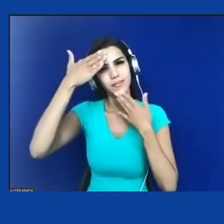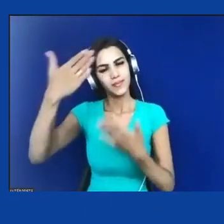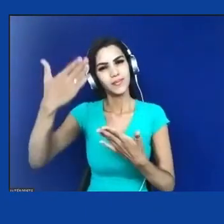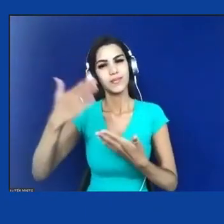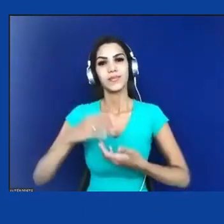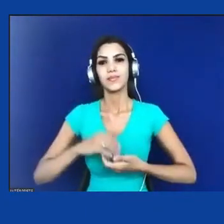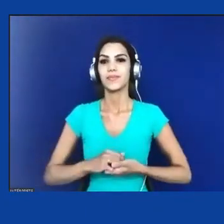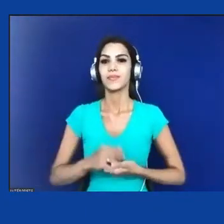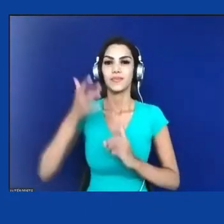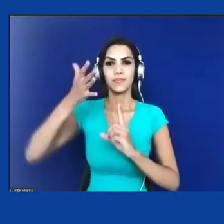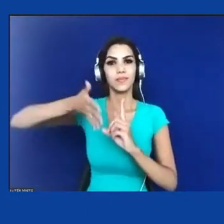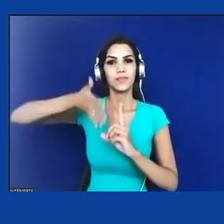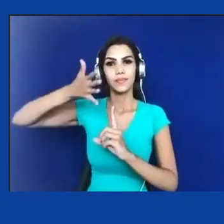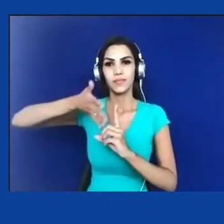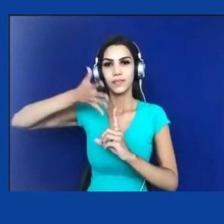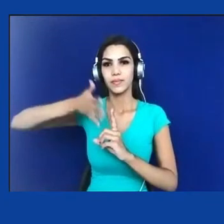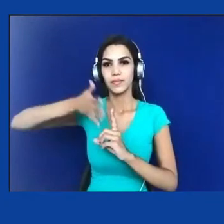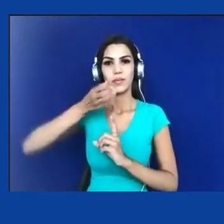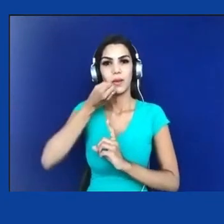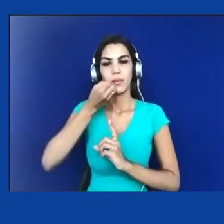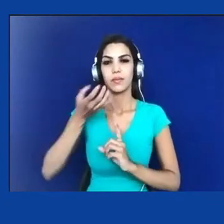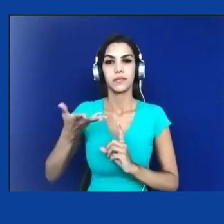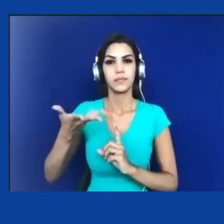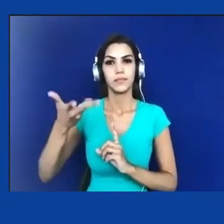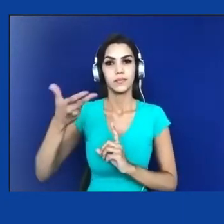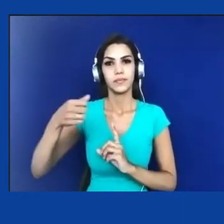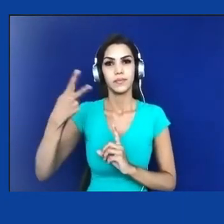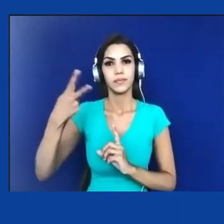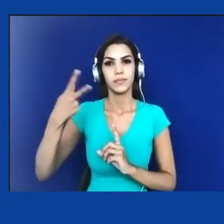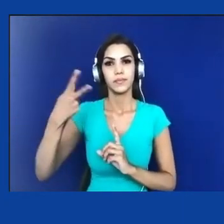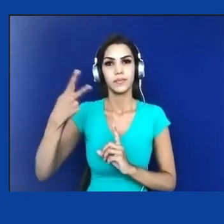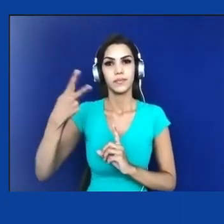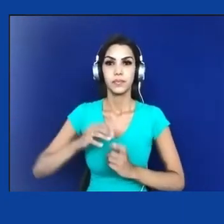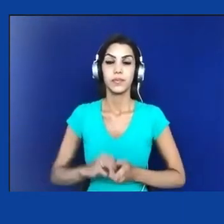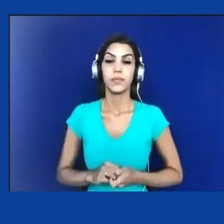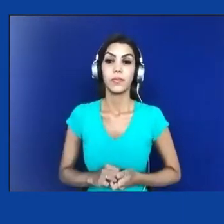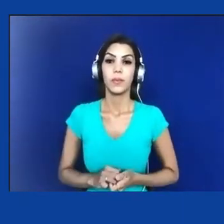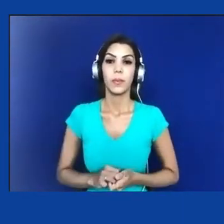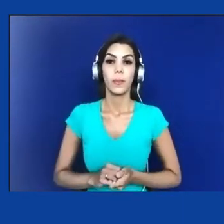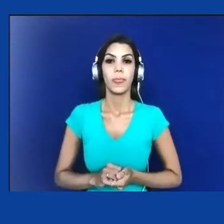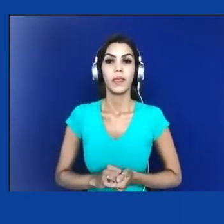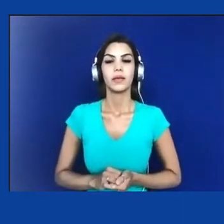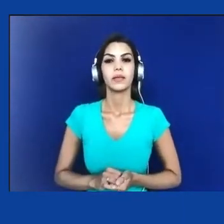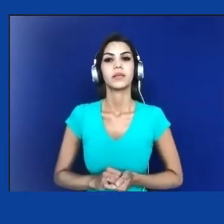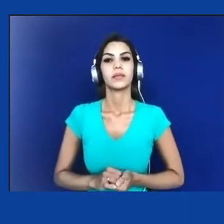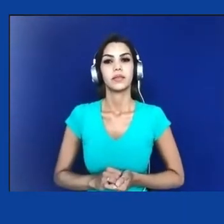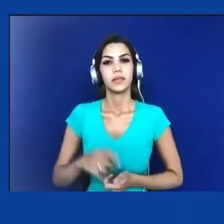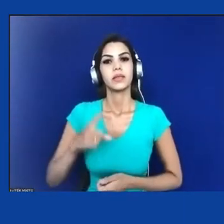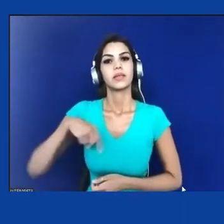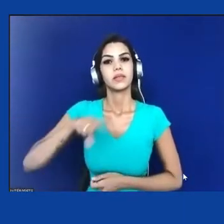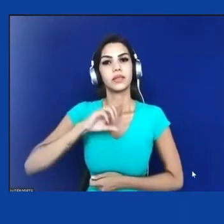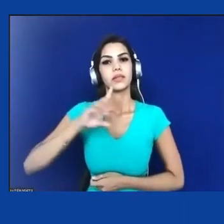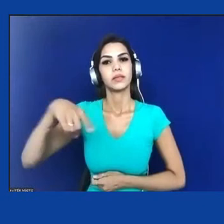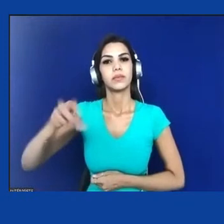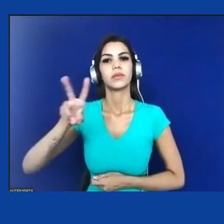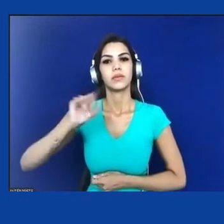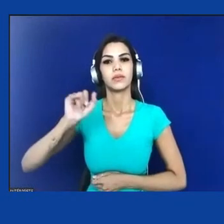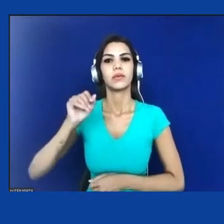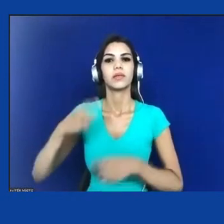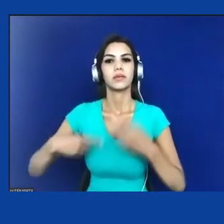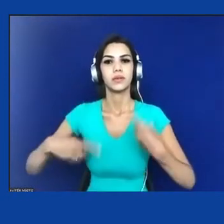intervenção. Enfim, a gente vai ter tempo de discutir isso no debate, então, sem mais delongas,